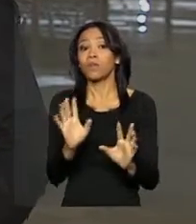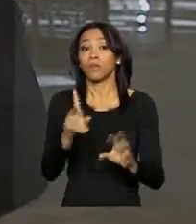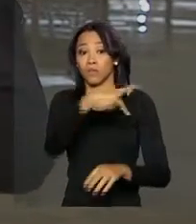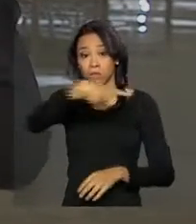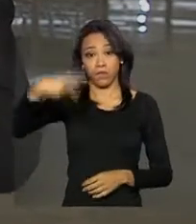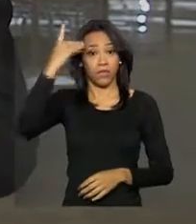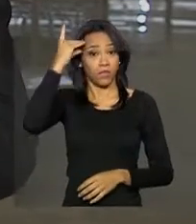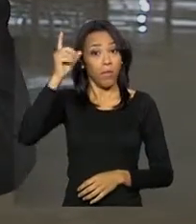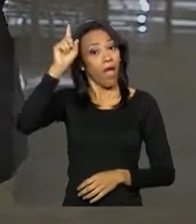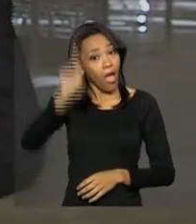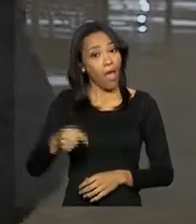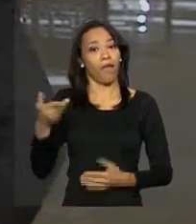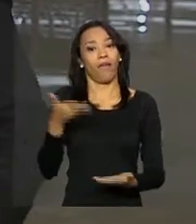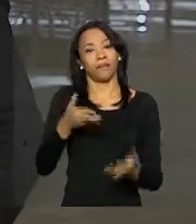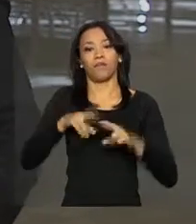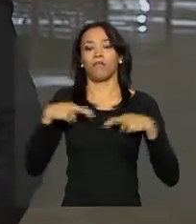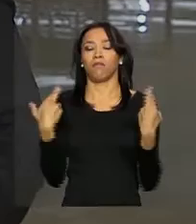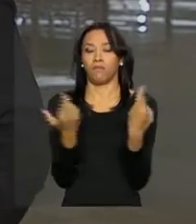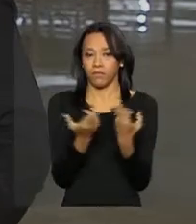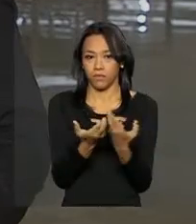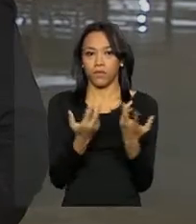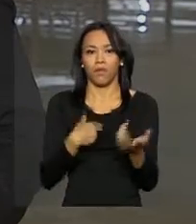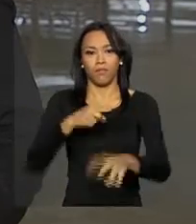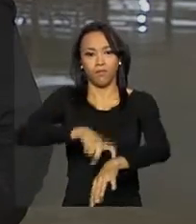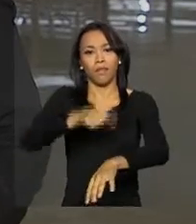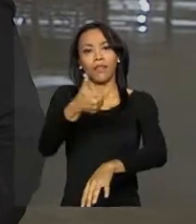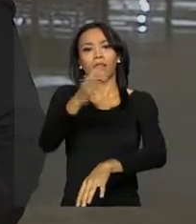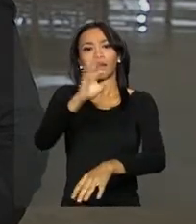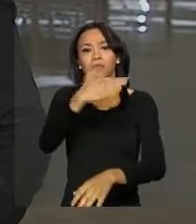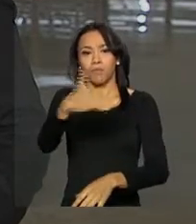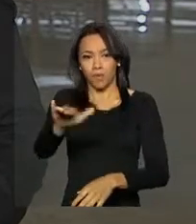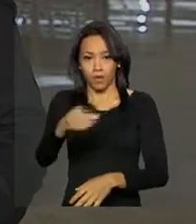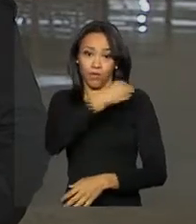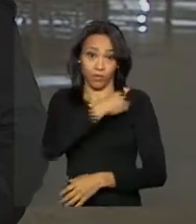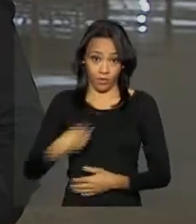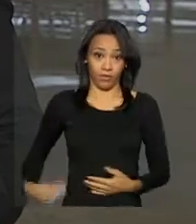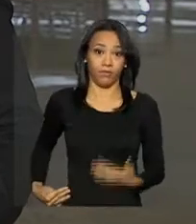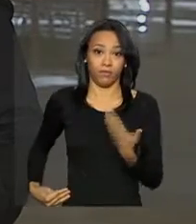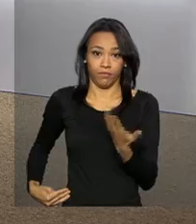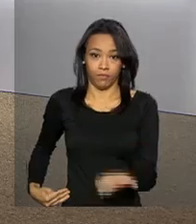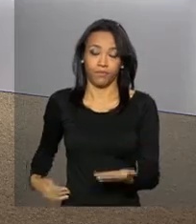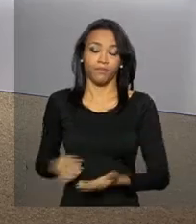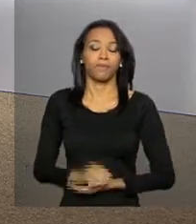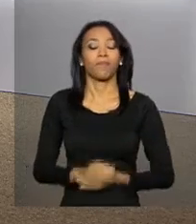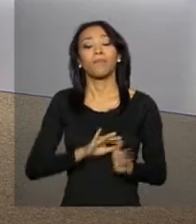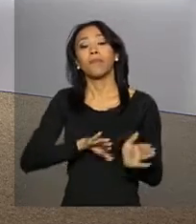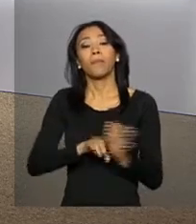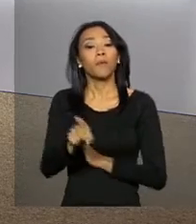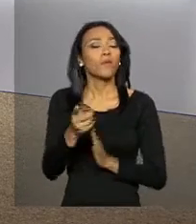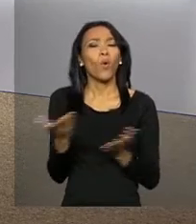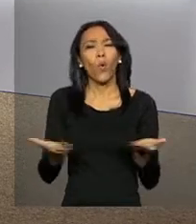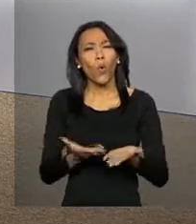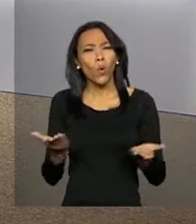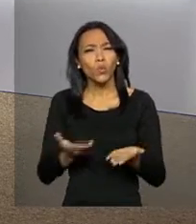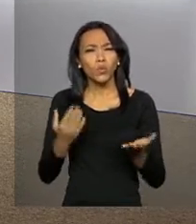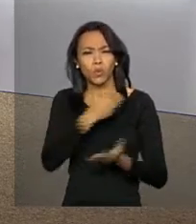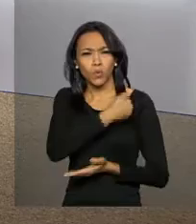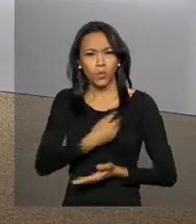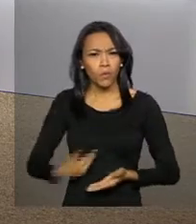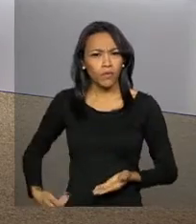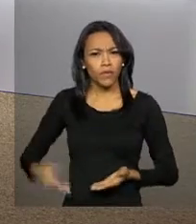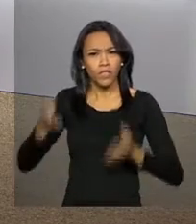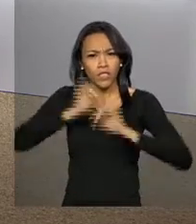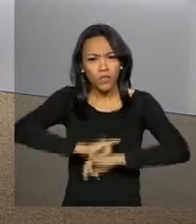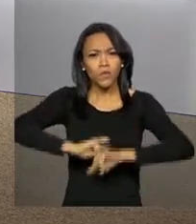presidenta é essa reunião às 10h30 com o ministro Jaques Wagner. Daniela? Bom, Leandro, hoje o governo vai lançar ações de